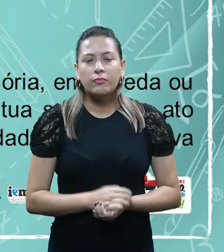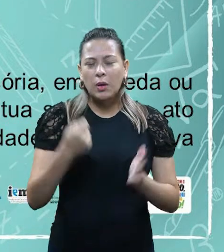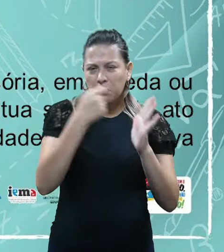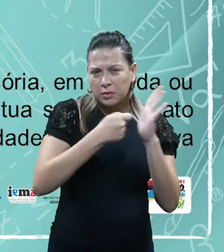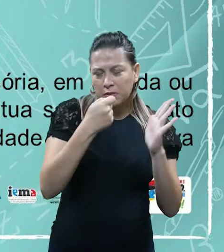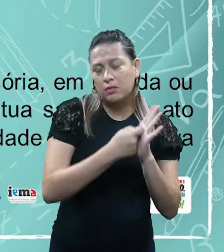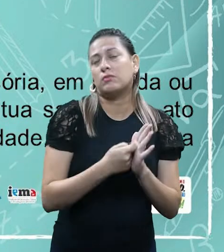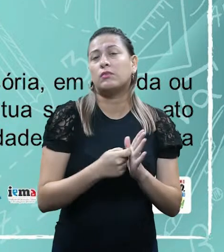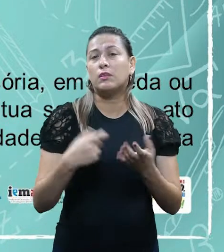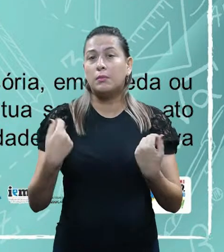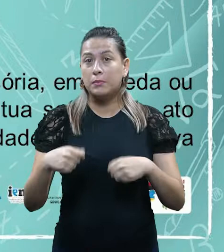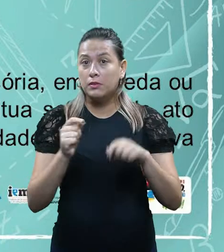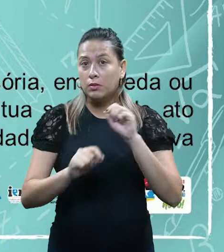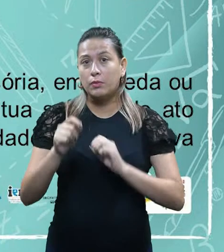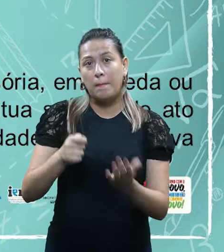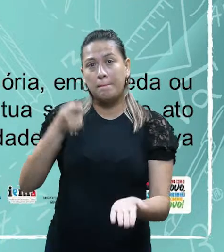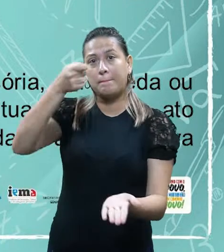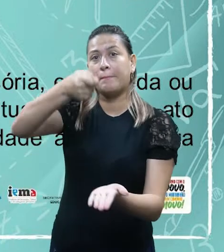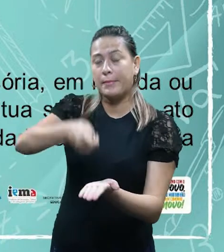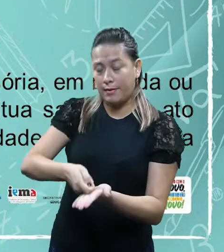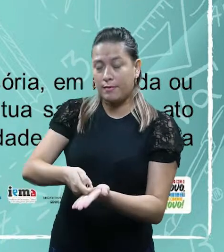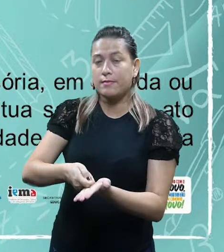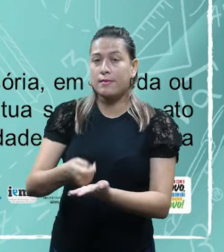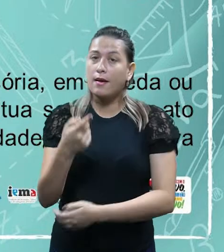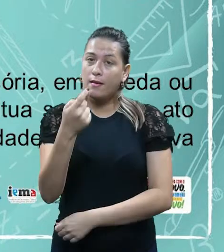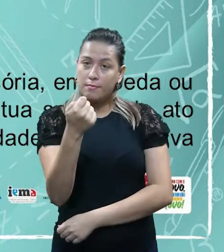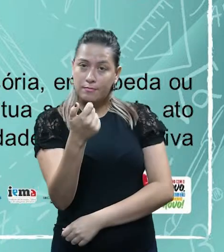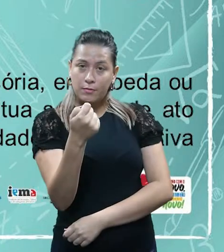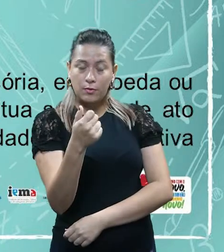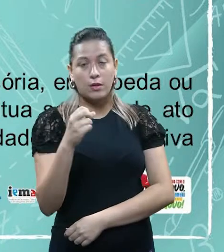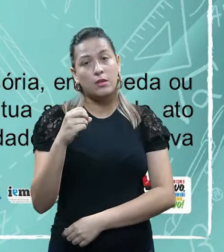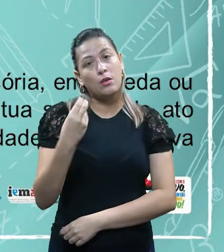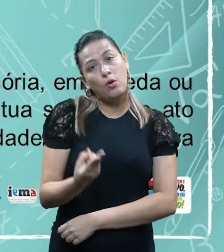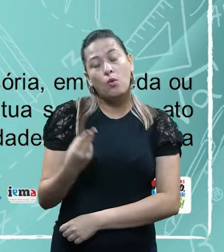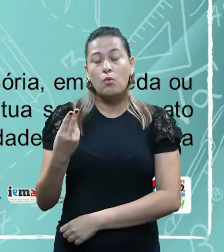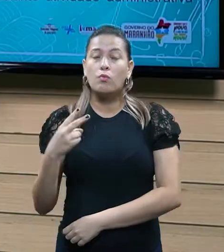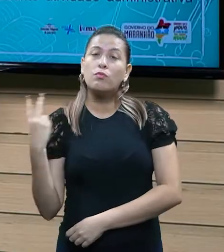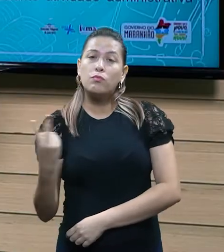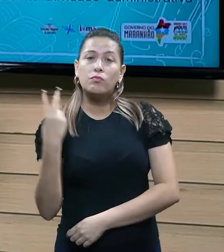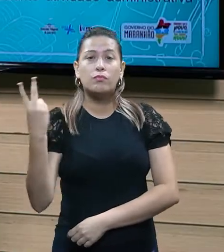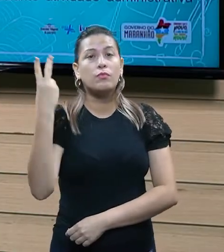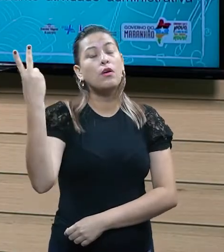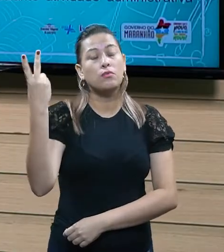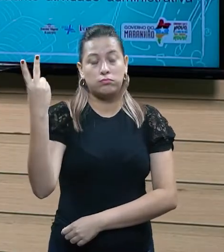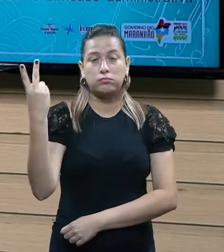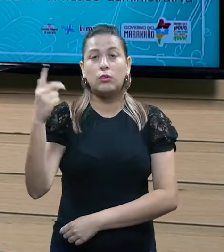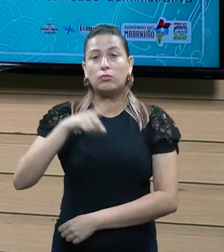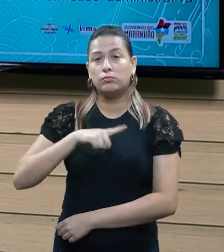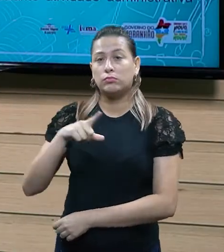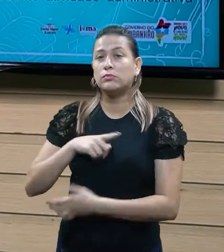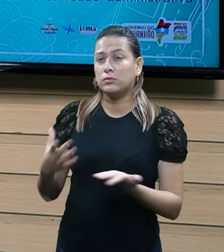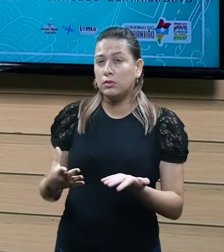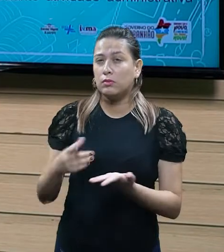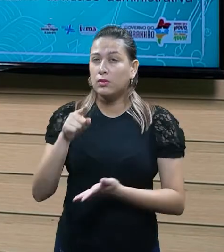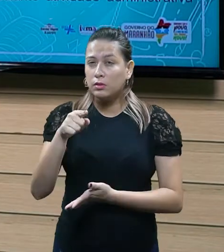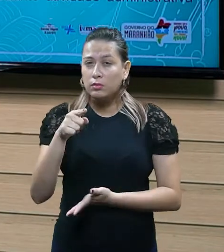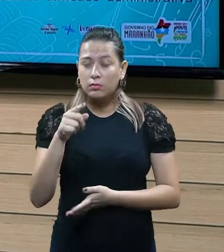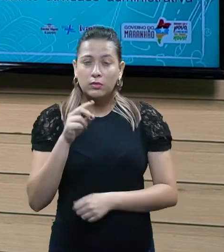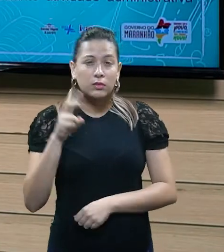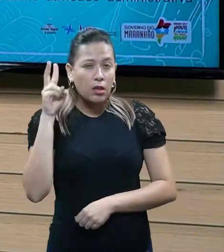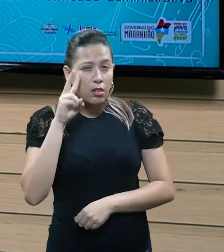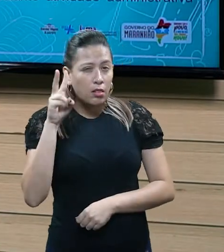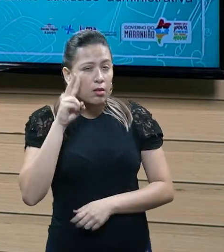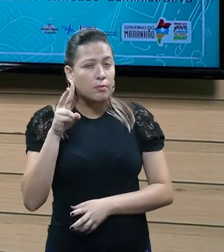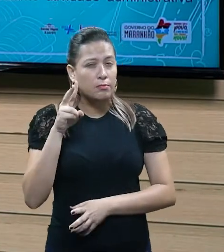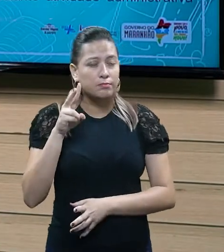ser pago em moeda ou cujo valor nela se possa exprimir. Tá bom? Guardem essa informação que mais pra